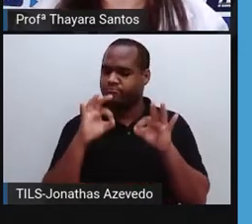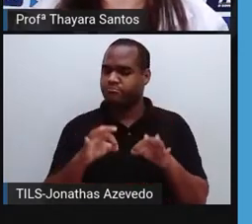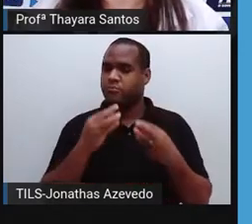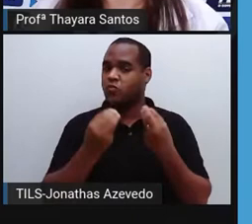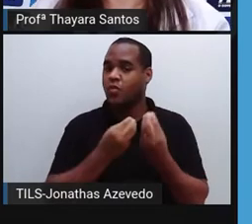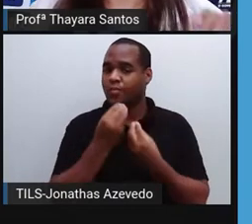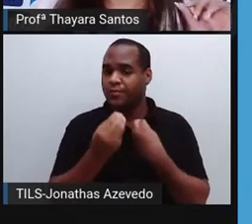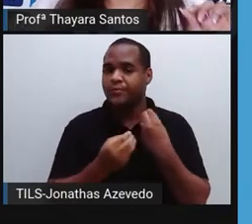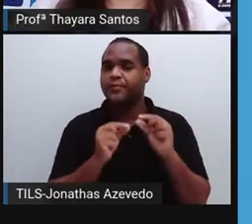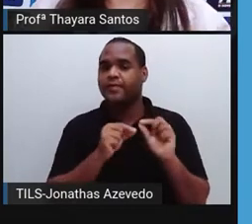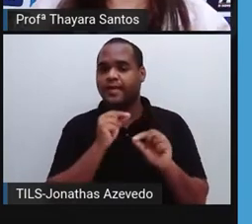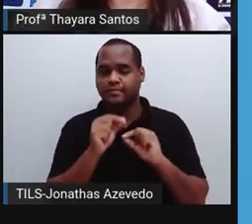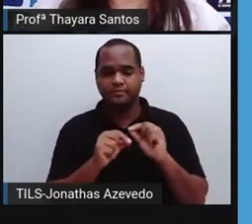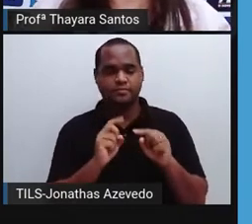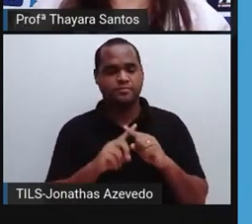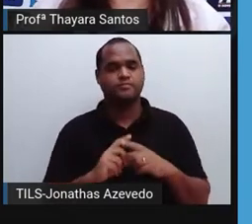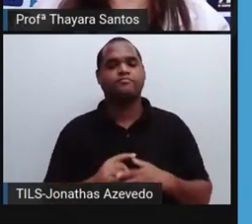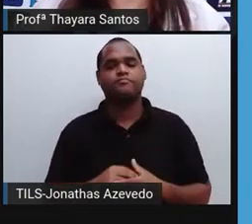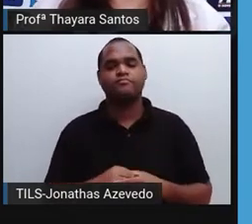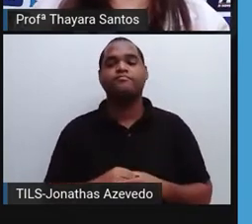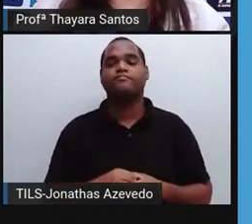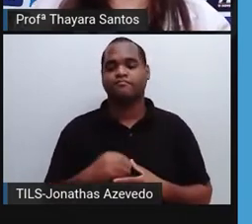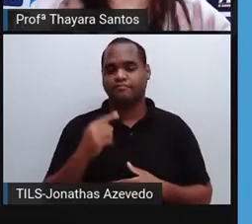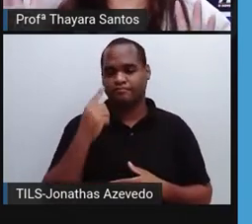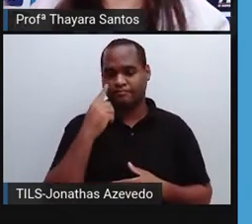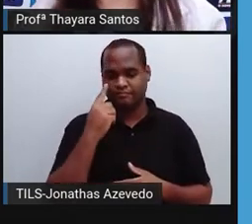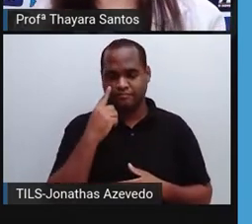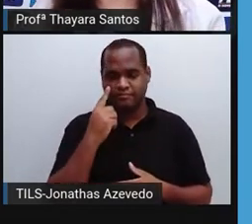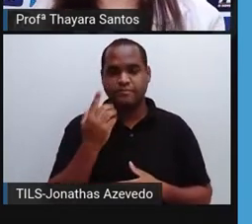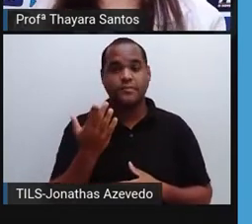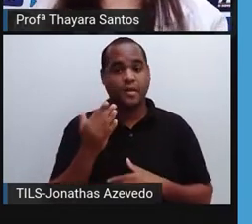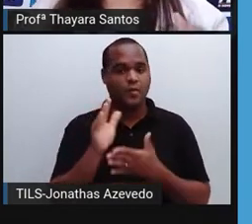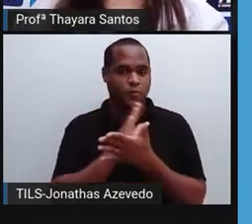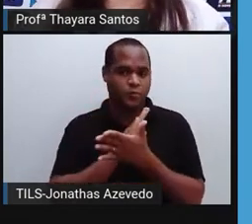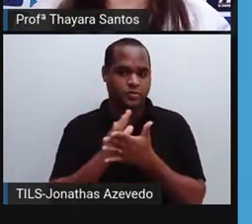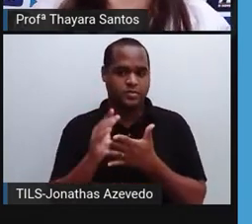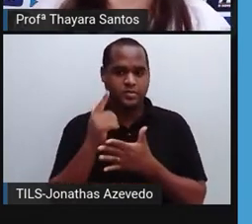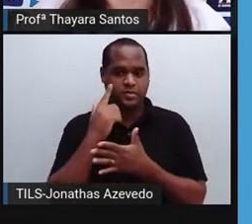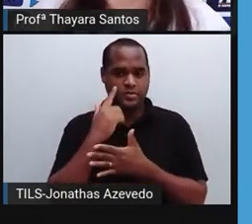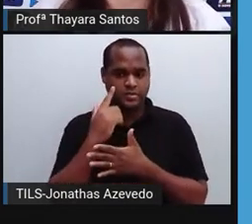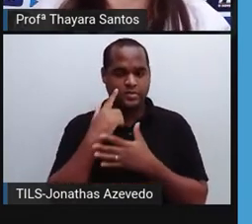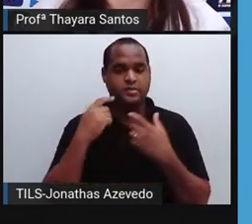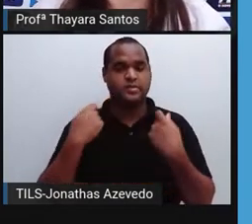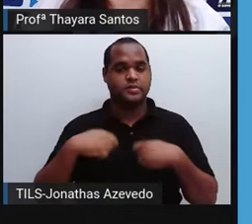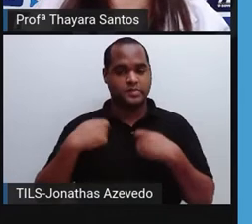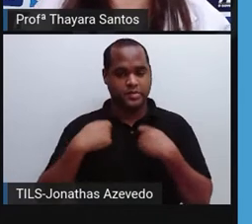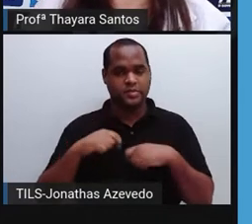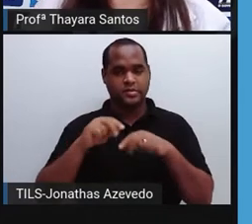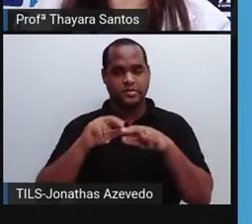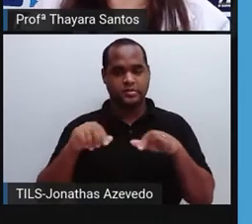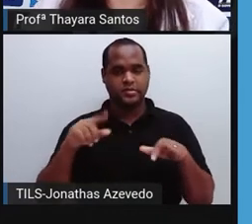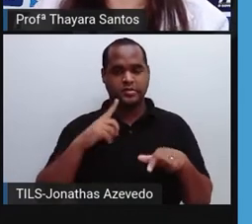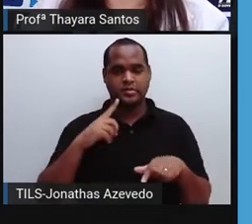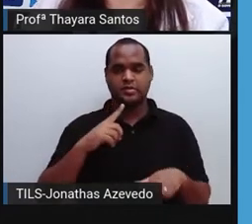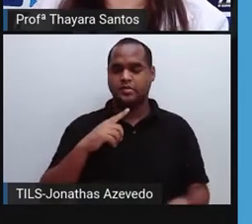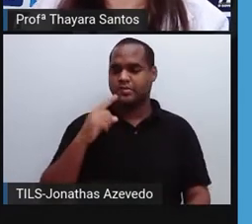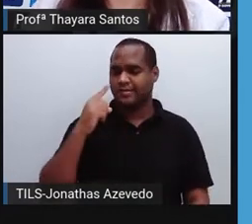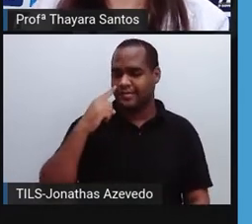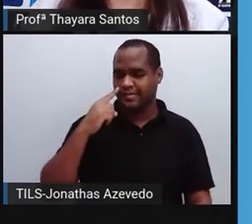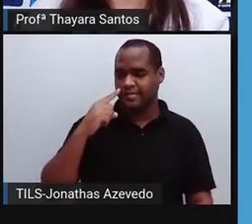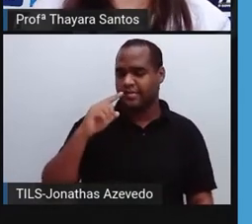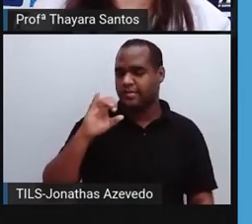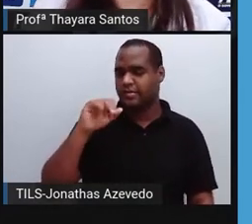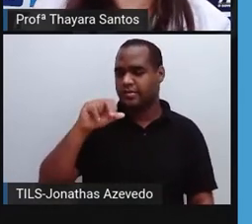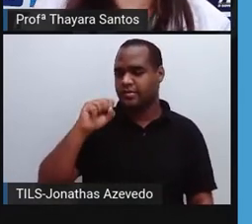de qualidade. E esses padrões de qualidade levam em consideração algumas coisas. Primeiro, ela tem que ter algumas características. Ela precisa ser